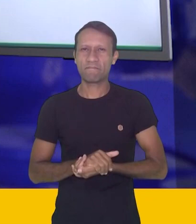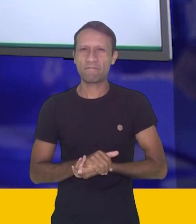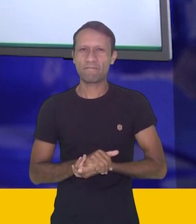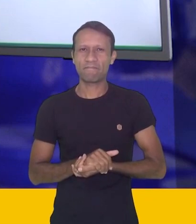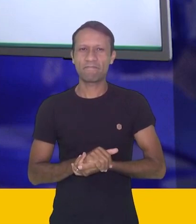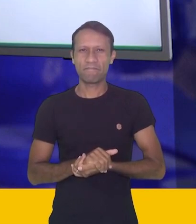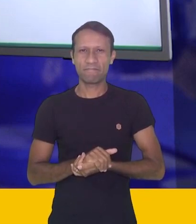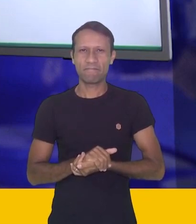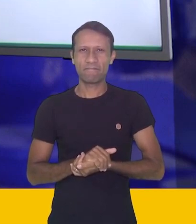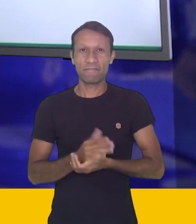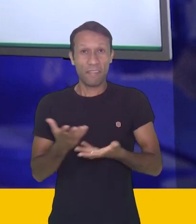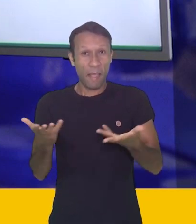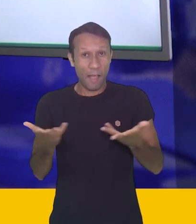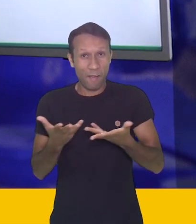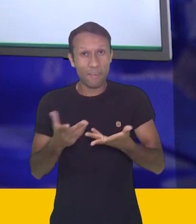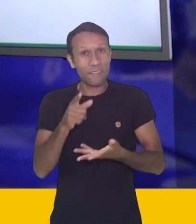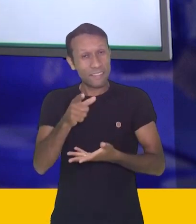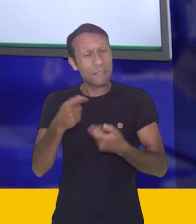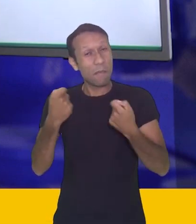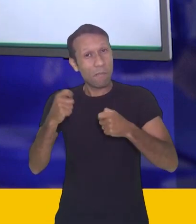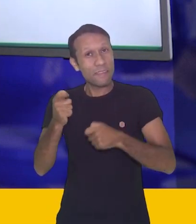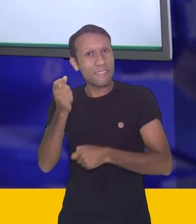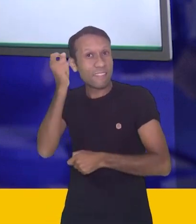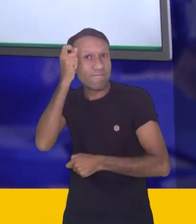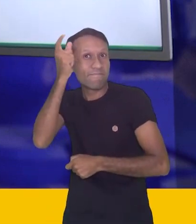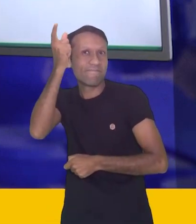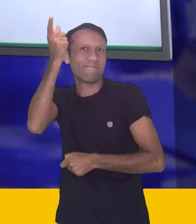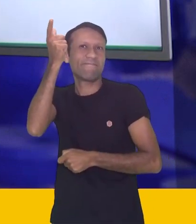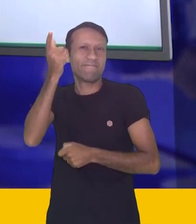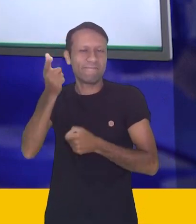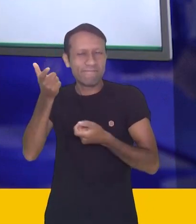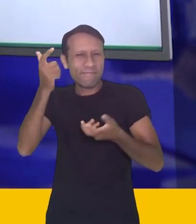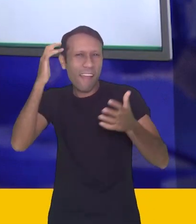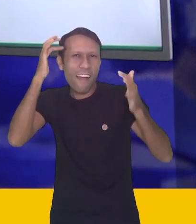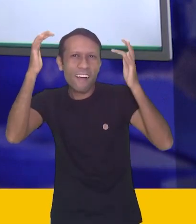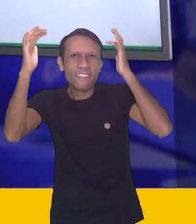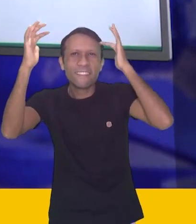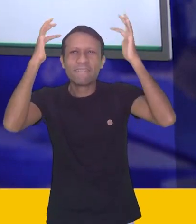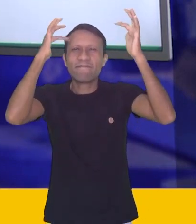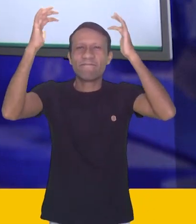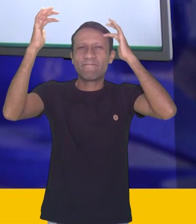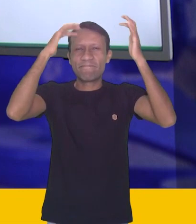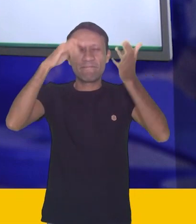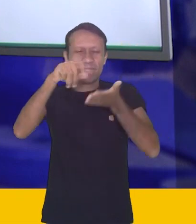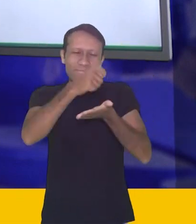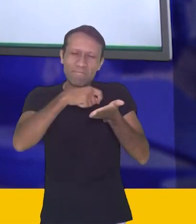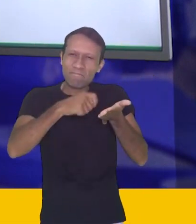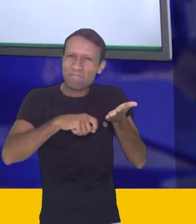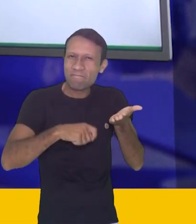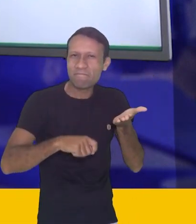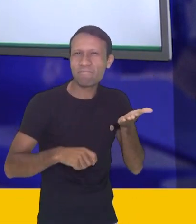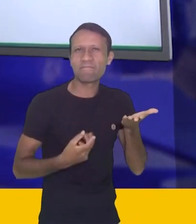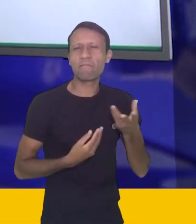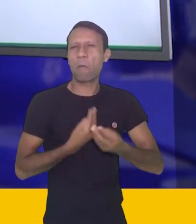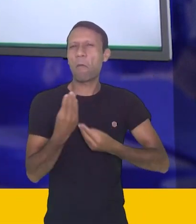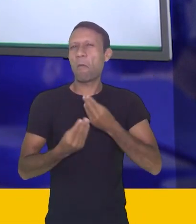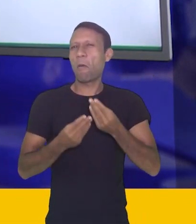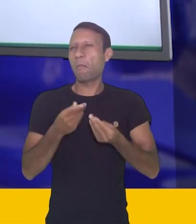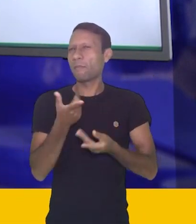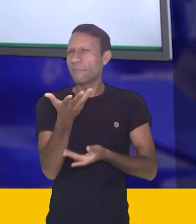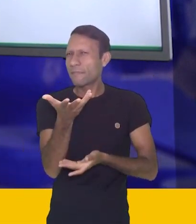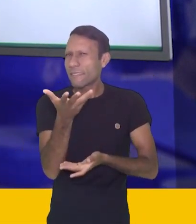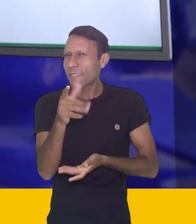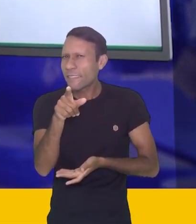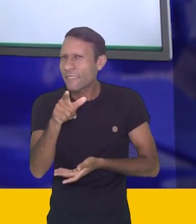Essa é a hora da criatividade. Essa é a hora que a tua cabeça, o teu mundo, tá? Como é que você queria que